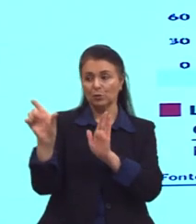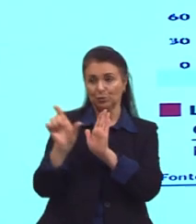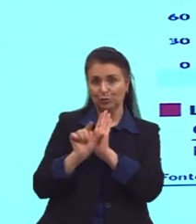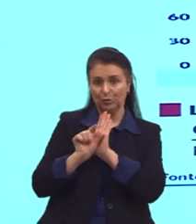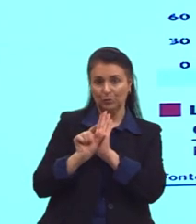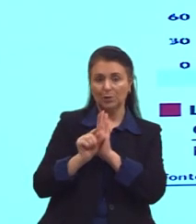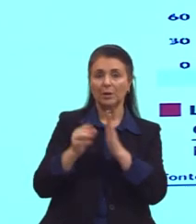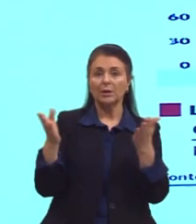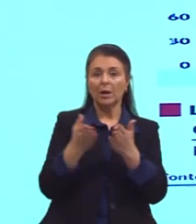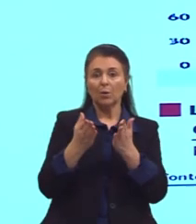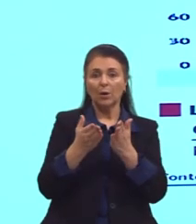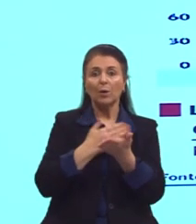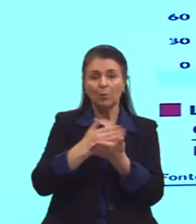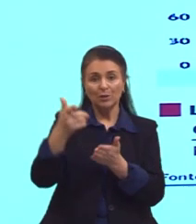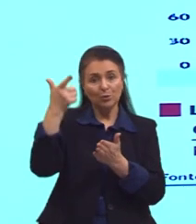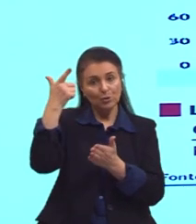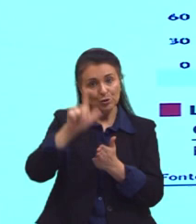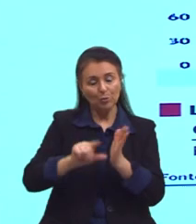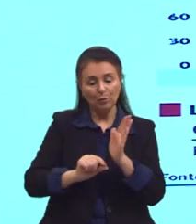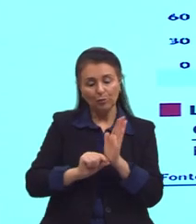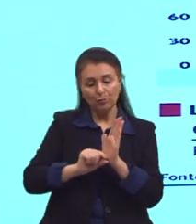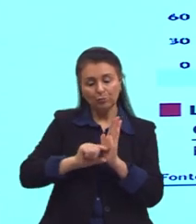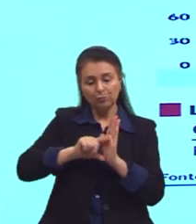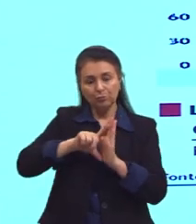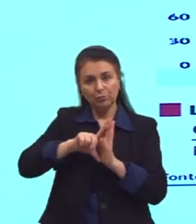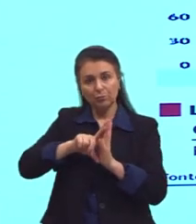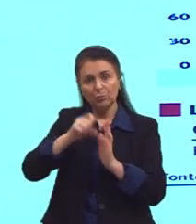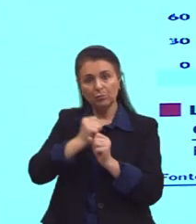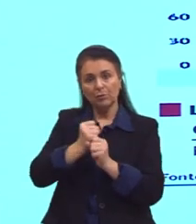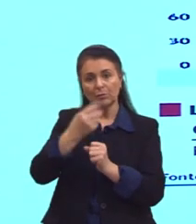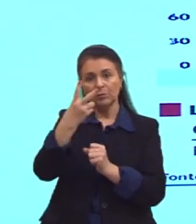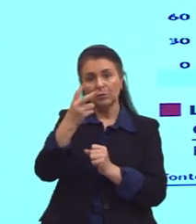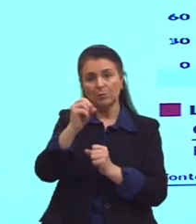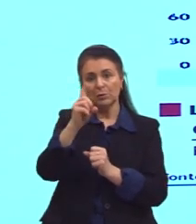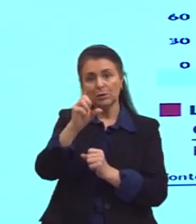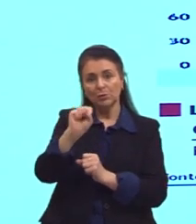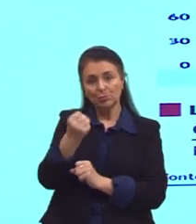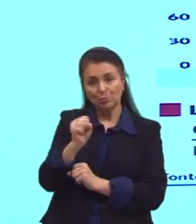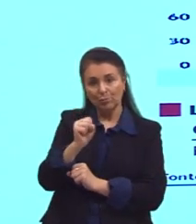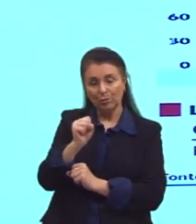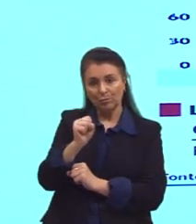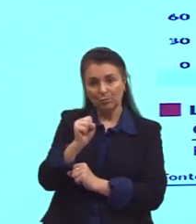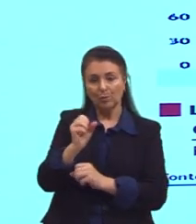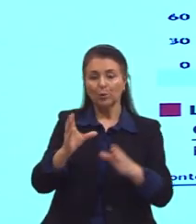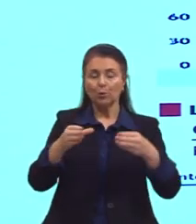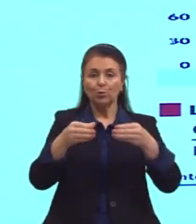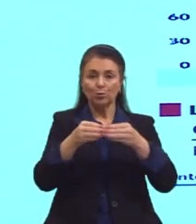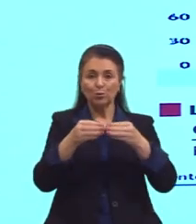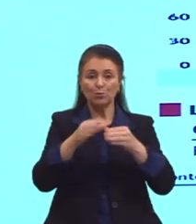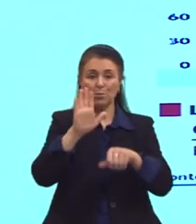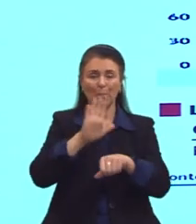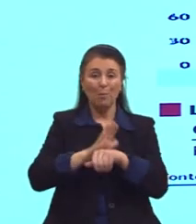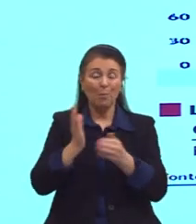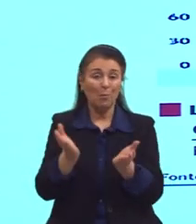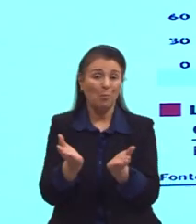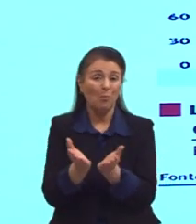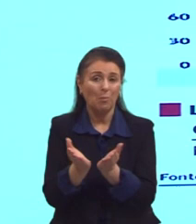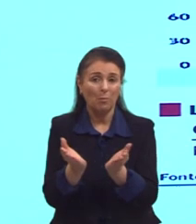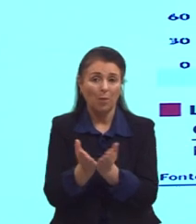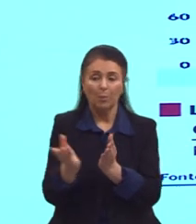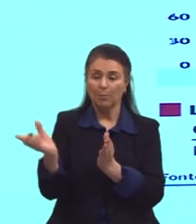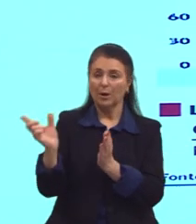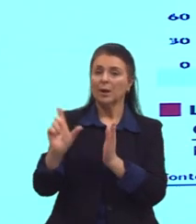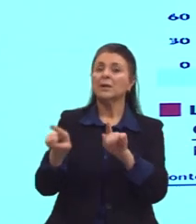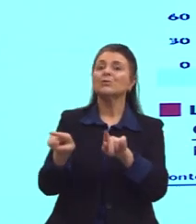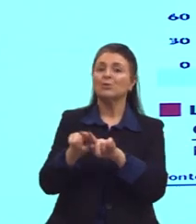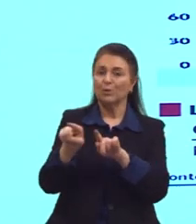E agora ela volta a subir. Em 2018, os últimos dados, as classes mais pobres voltam